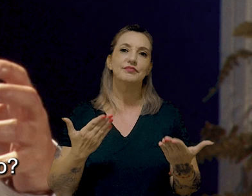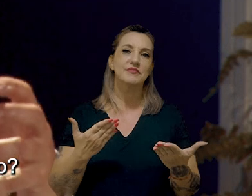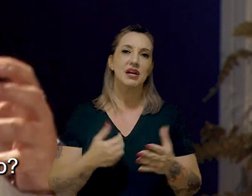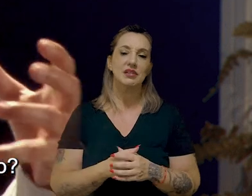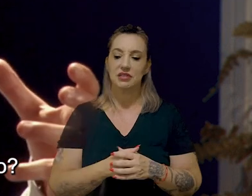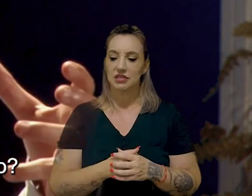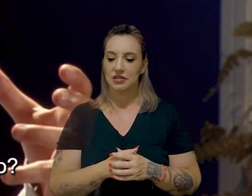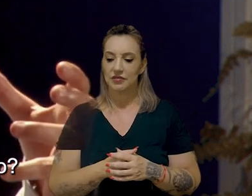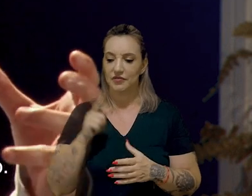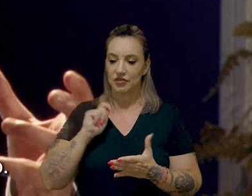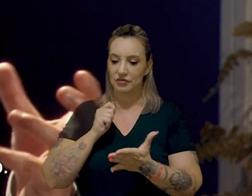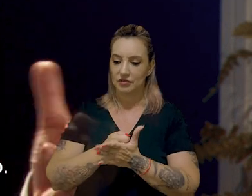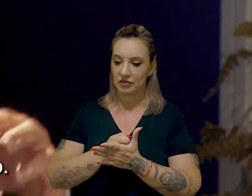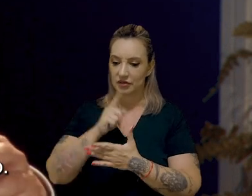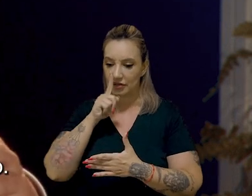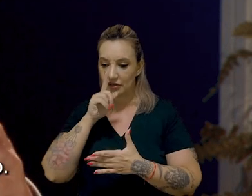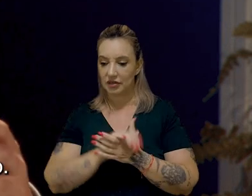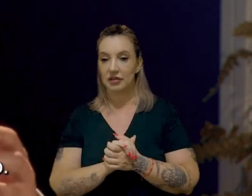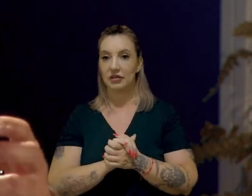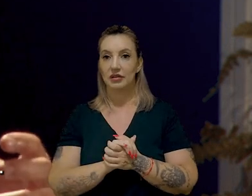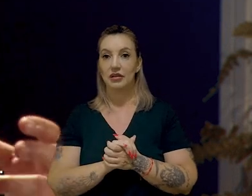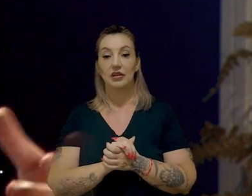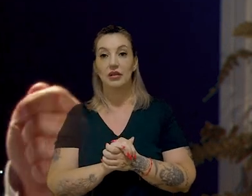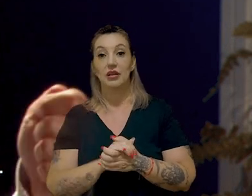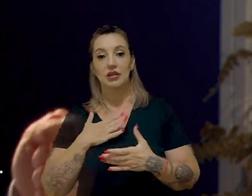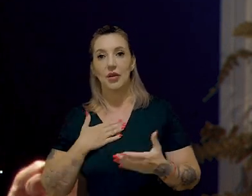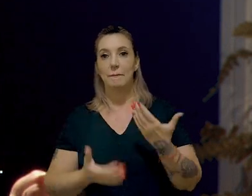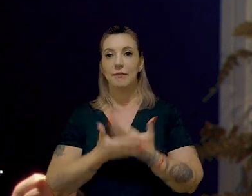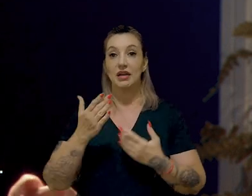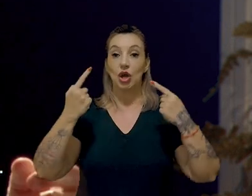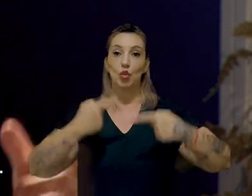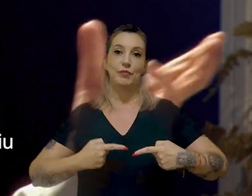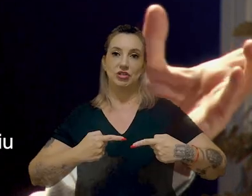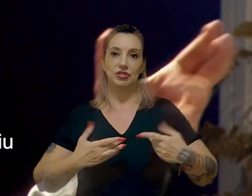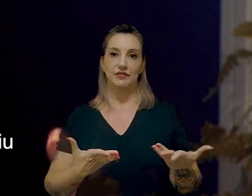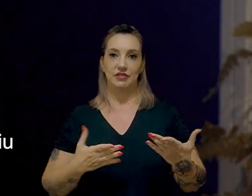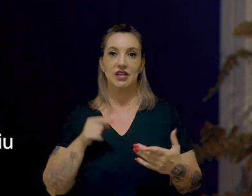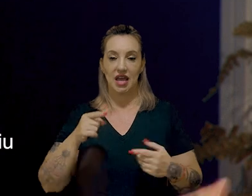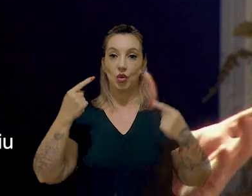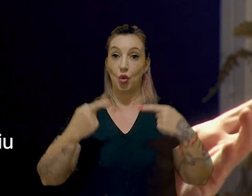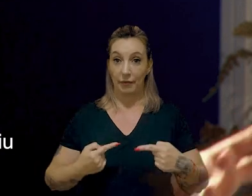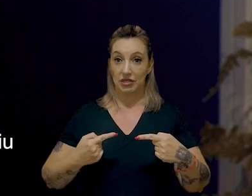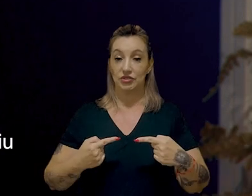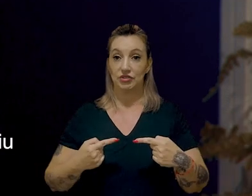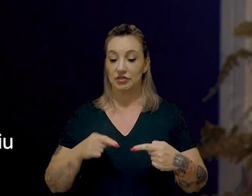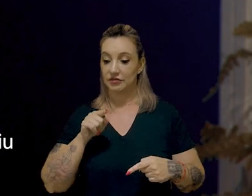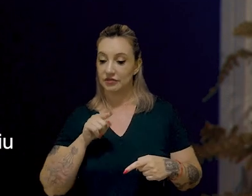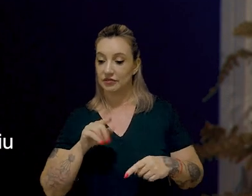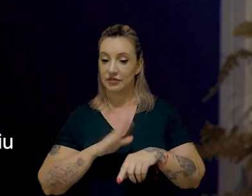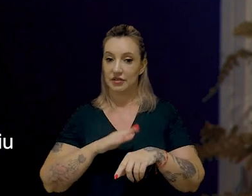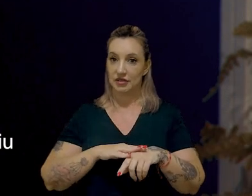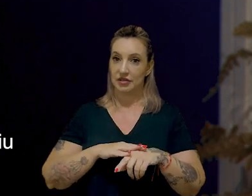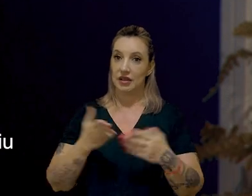vocês precificaram bem o risco, você não precificou bem, eu estou perdendo competitividade. Essa competitividade que você se